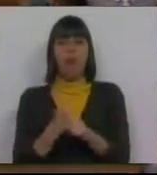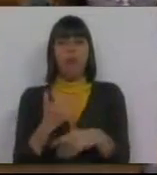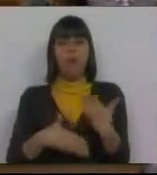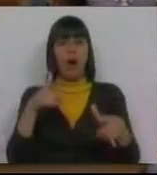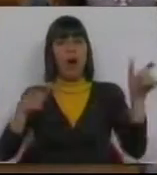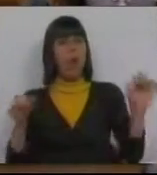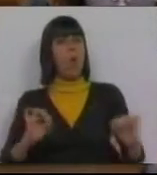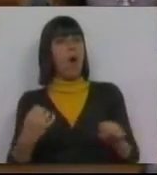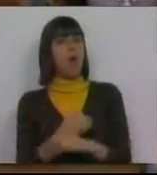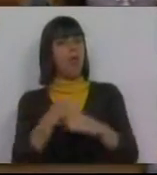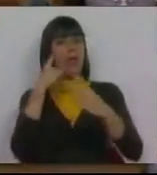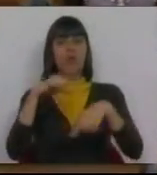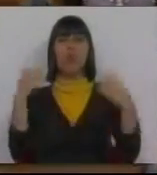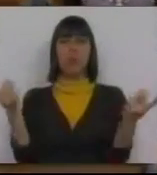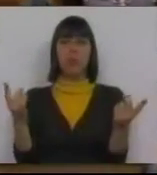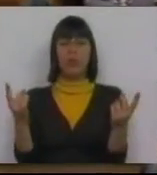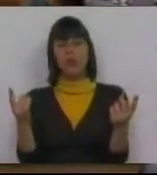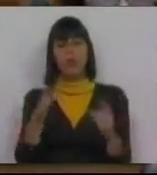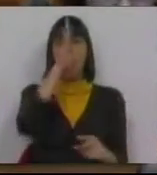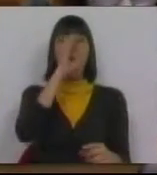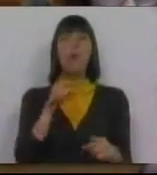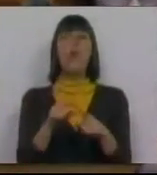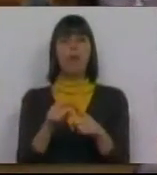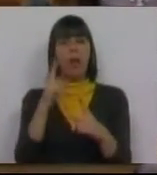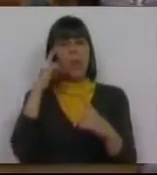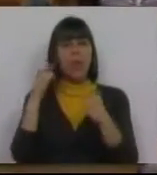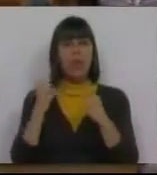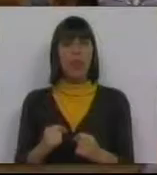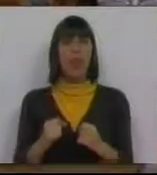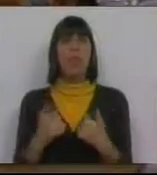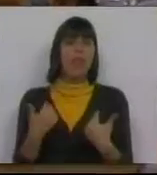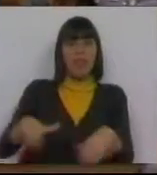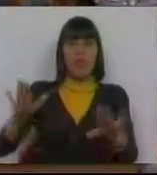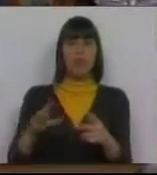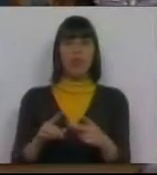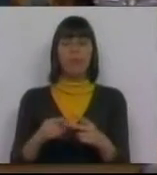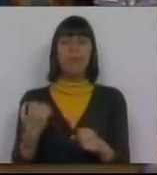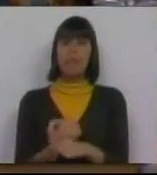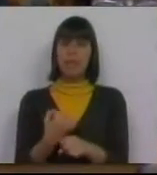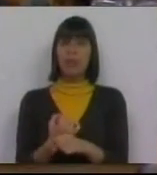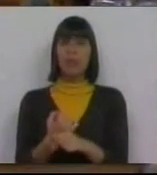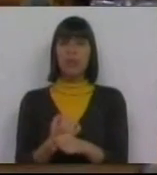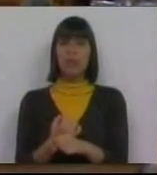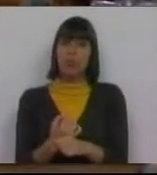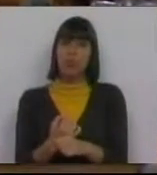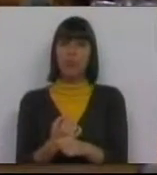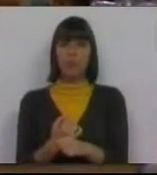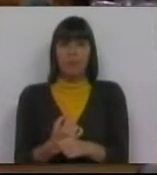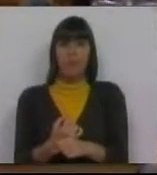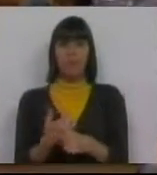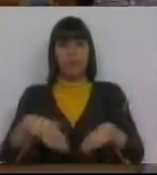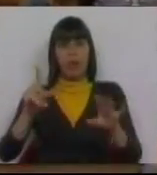funcionários públicos que existem. E que o Governo teima em deixar os serviços ao